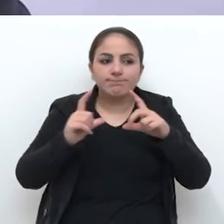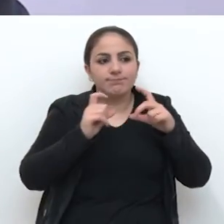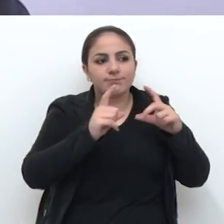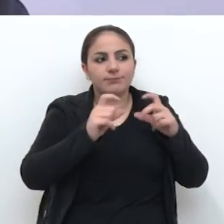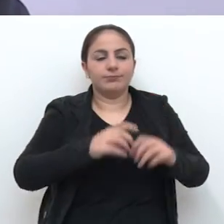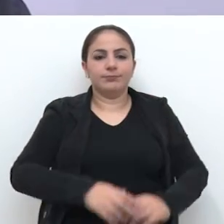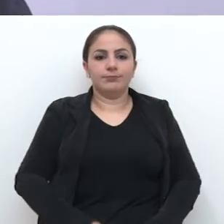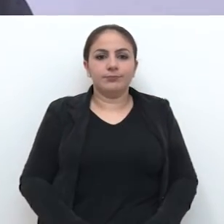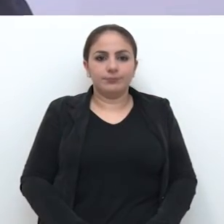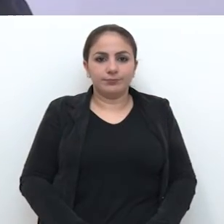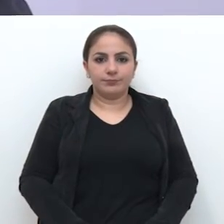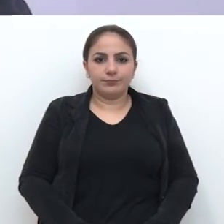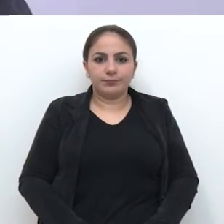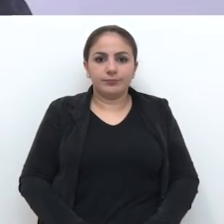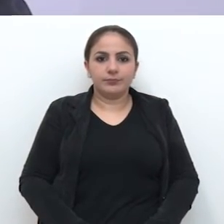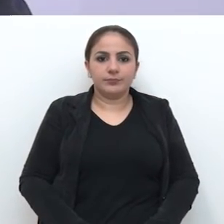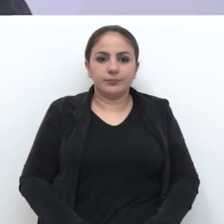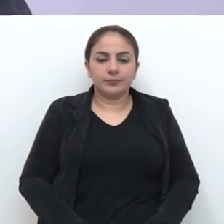fotografar, enfim,